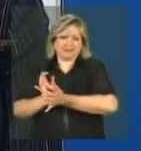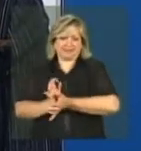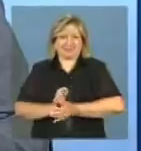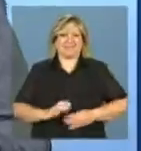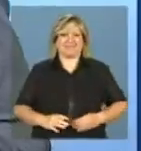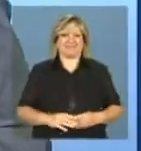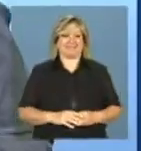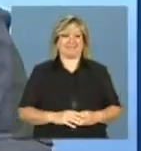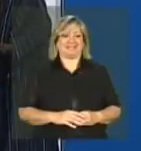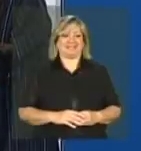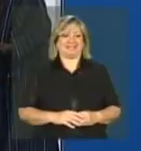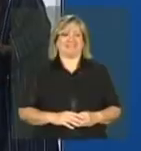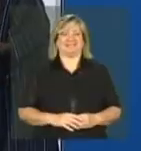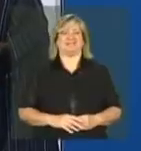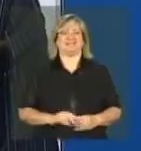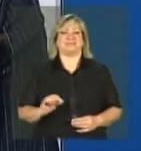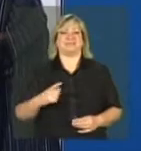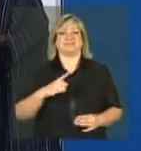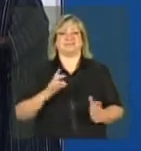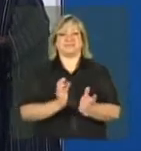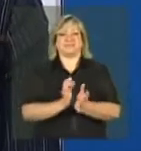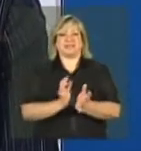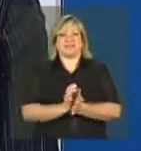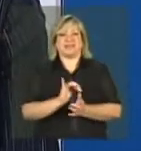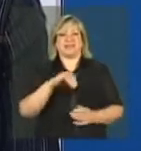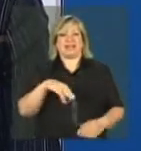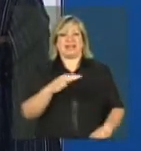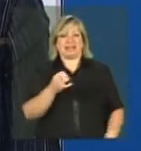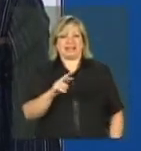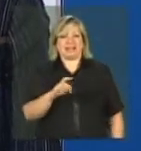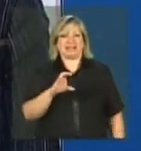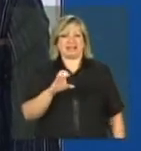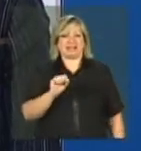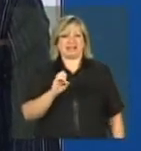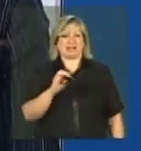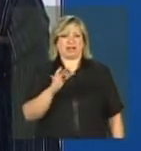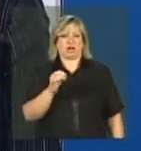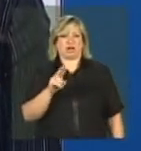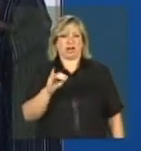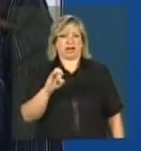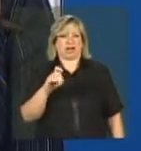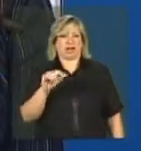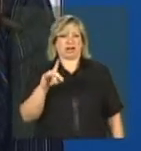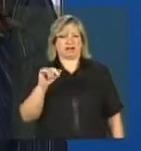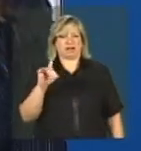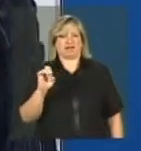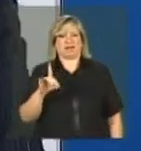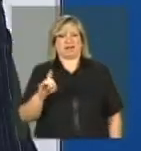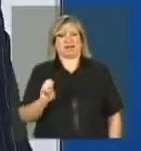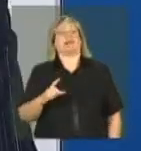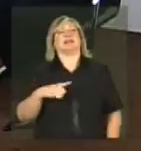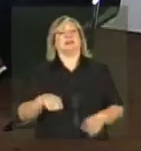Intersetorialidade. Intersetorialidade, né? Isso. Esse é o grande desafio, essa pergunta foi muito... É um palavrão, né?